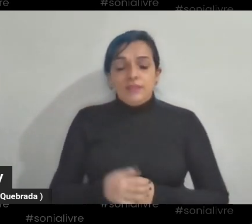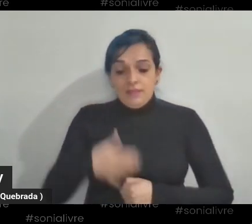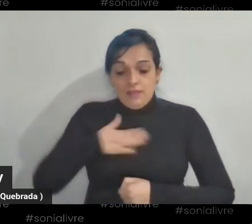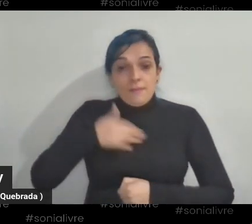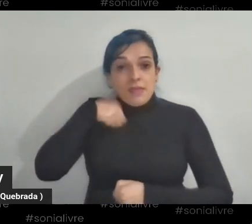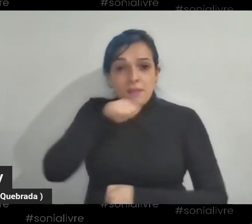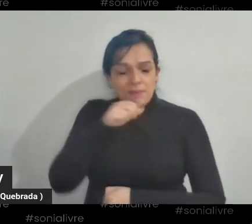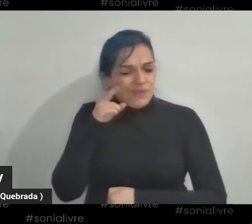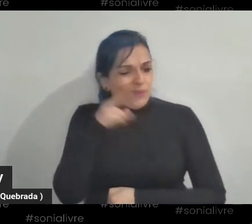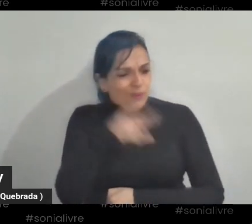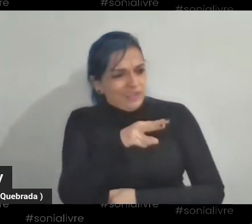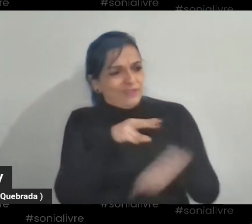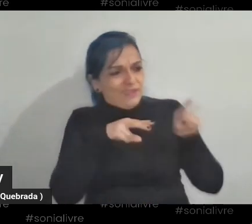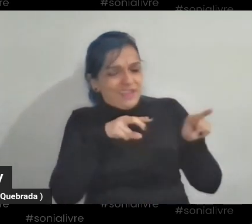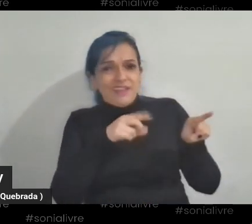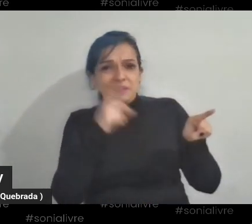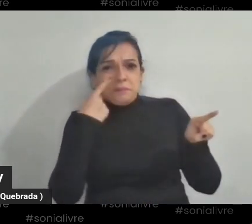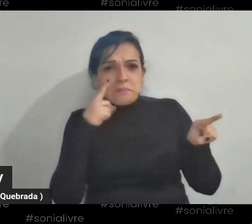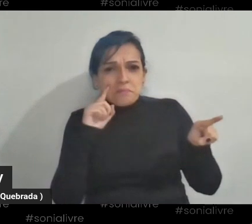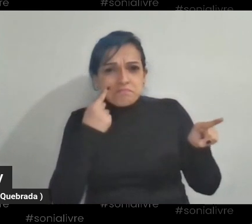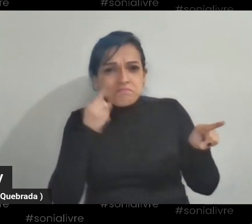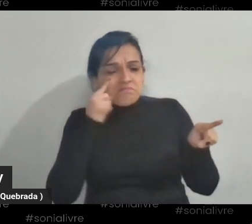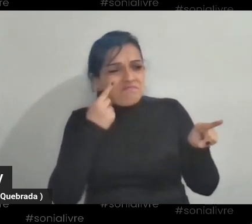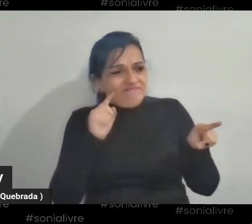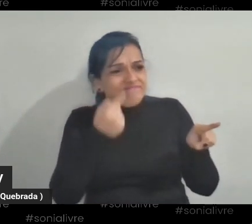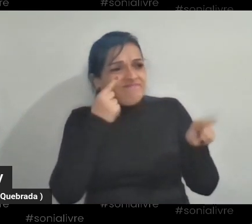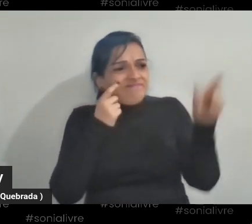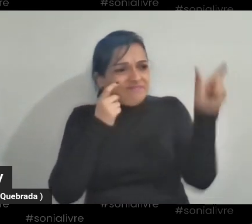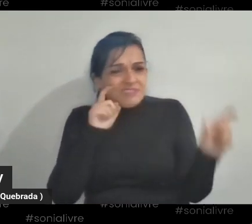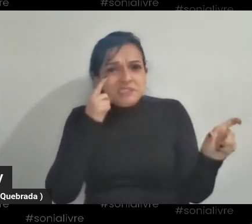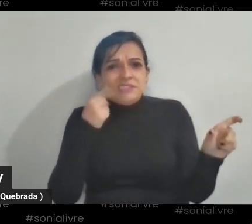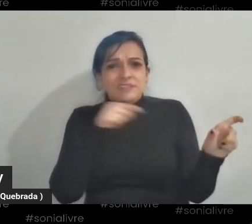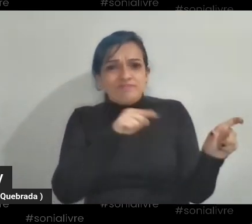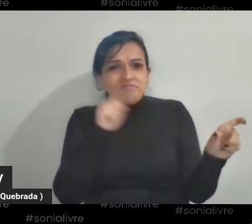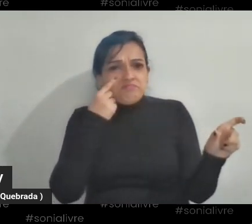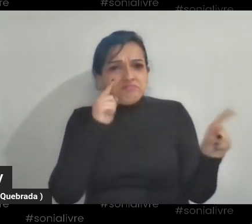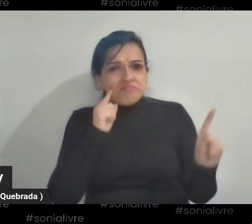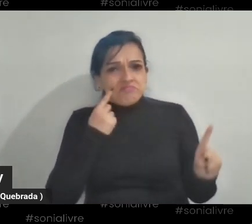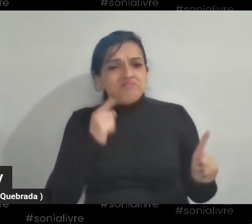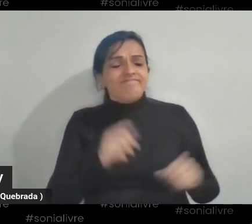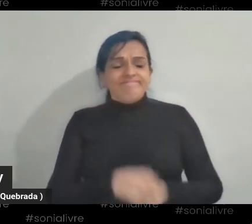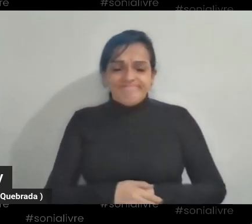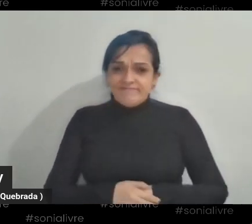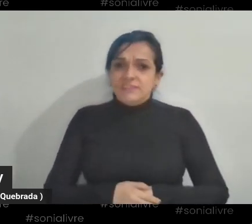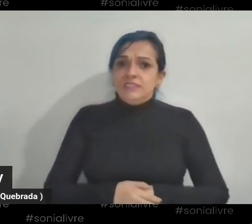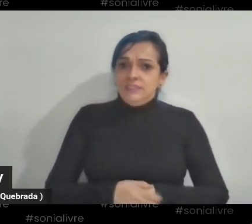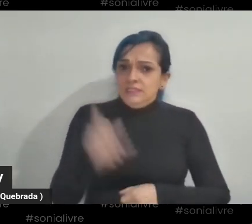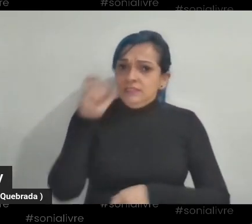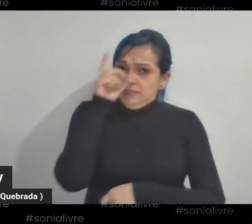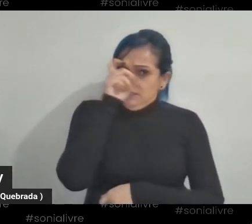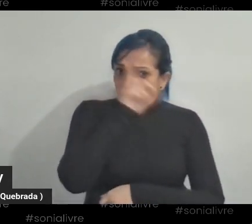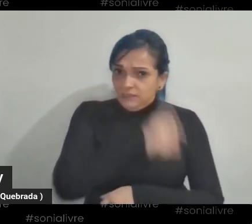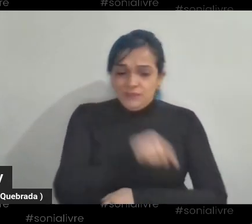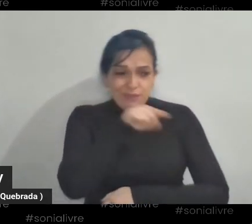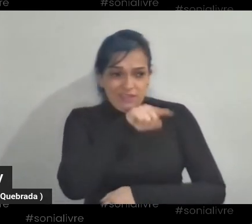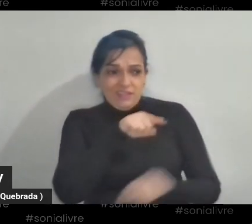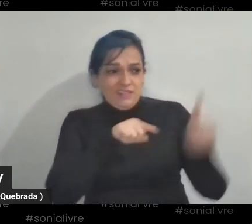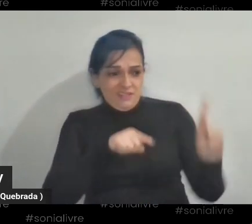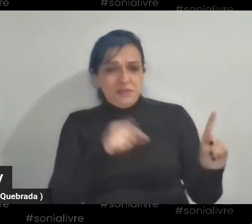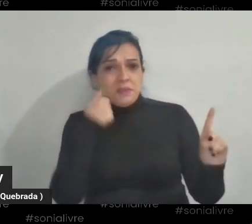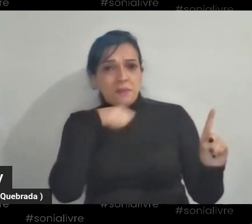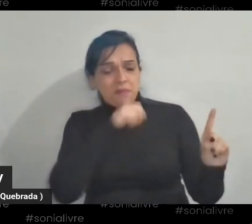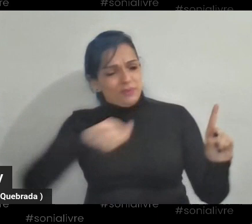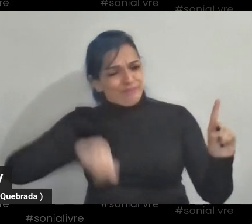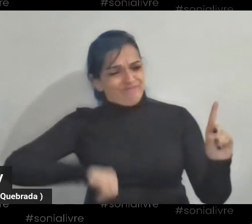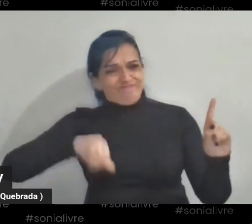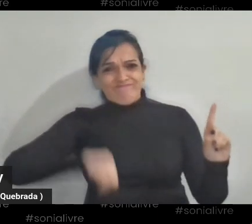chorando, muitas das vezes, por essa procura, por essa busca, então não foi fácil ver ali o sofrimento dela. Tanto é que